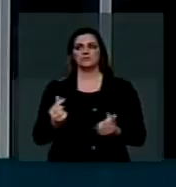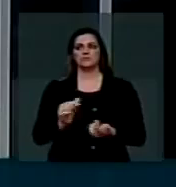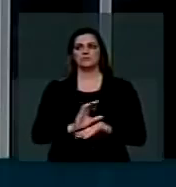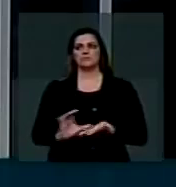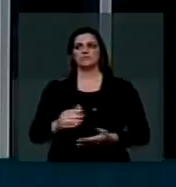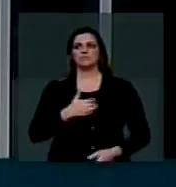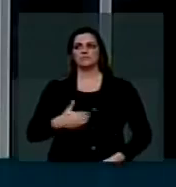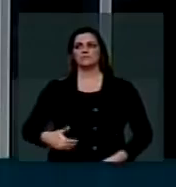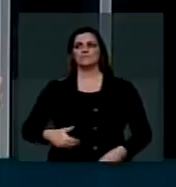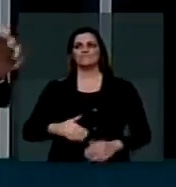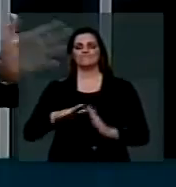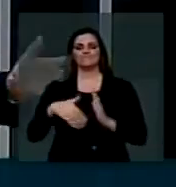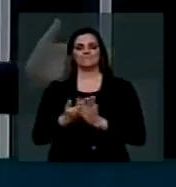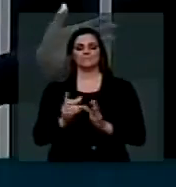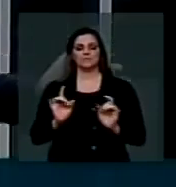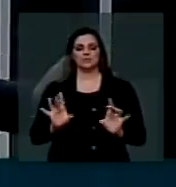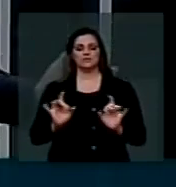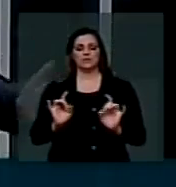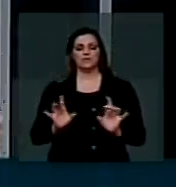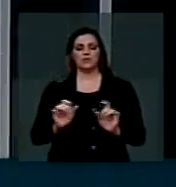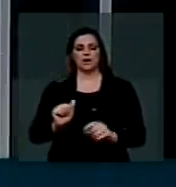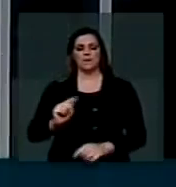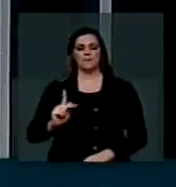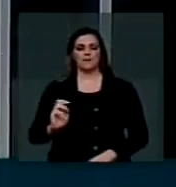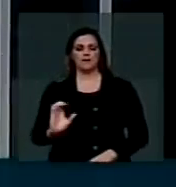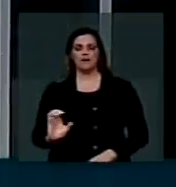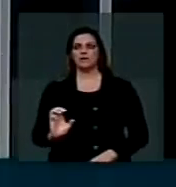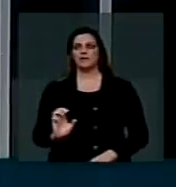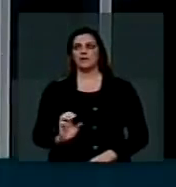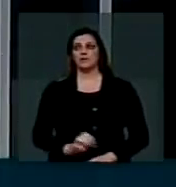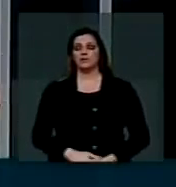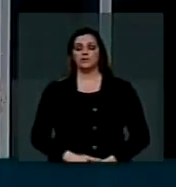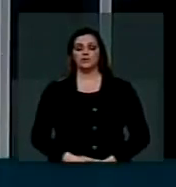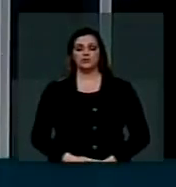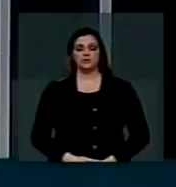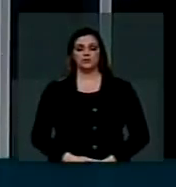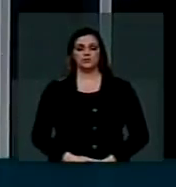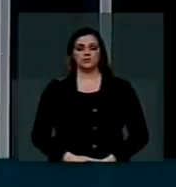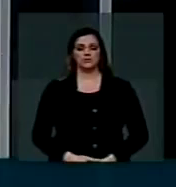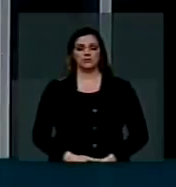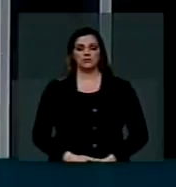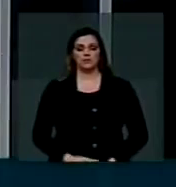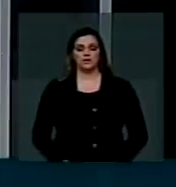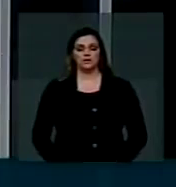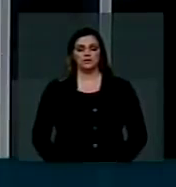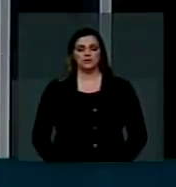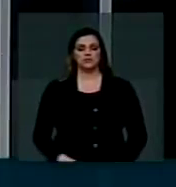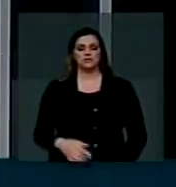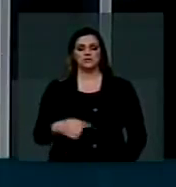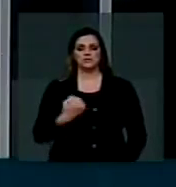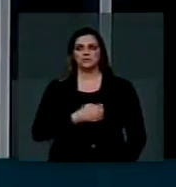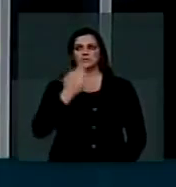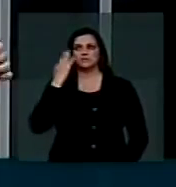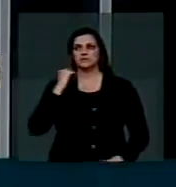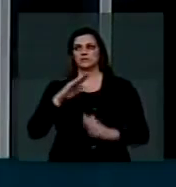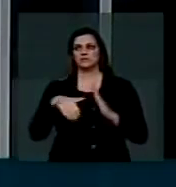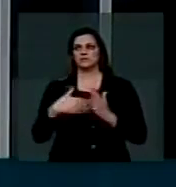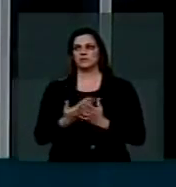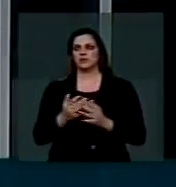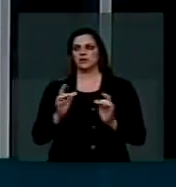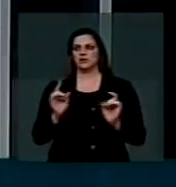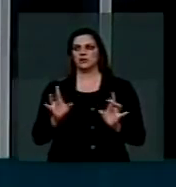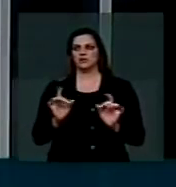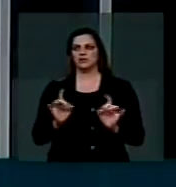escolas especiais. As chamadas APAES, que é o maior segmento de escola especial. Lá